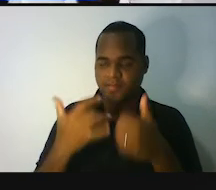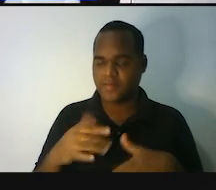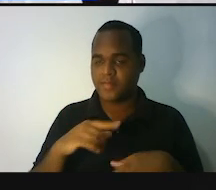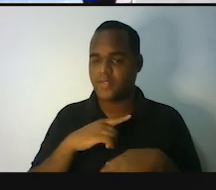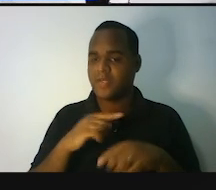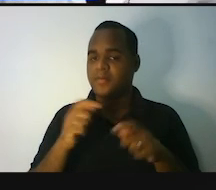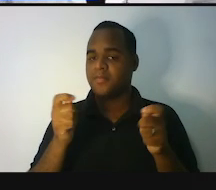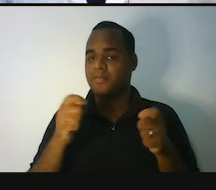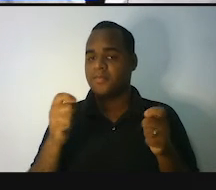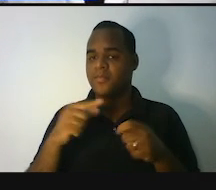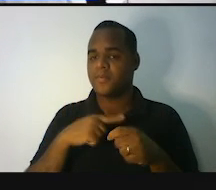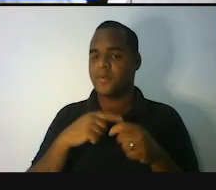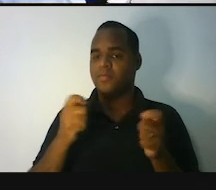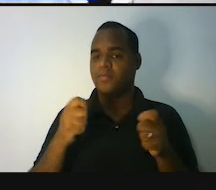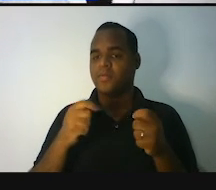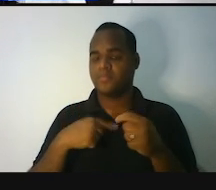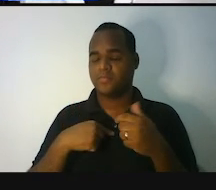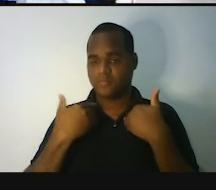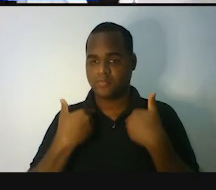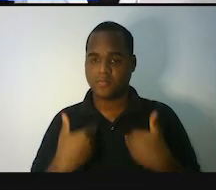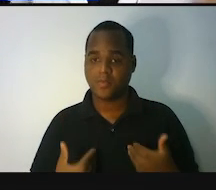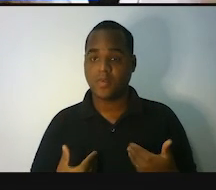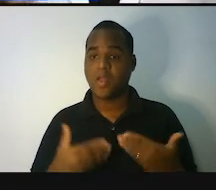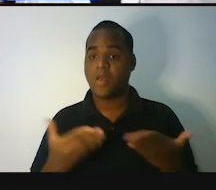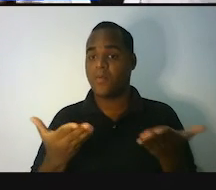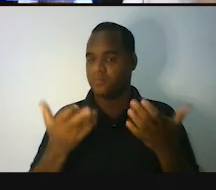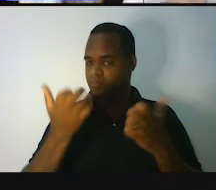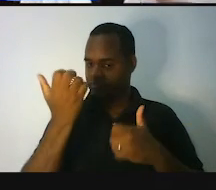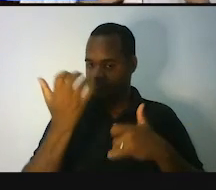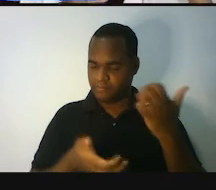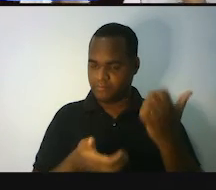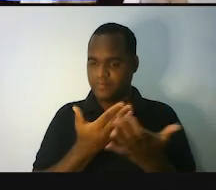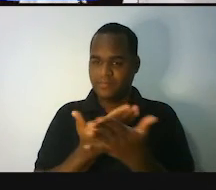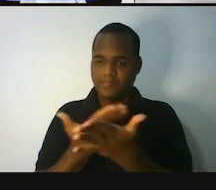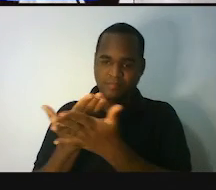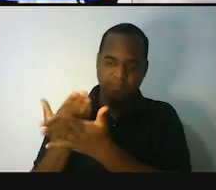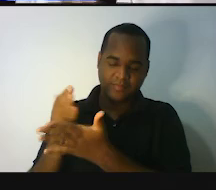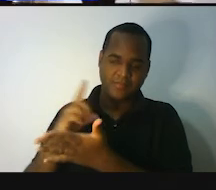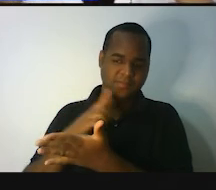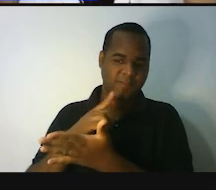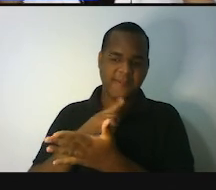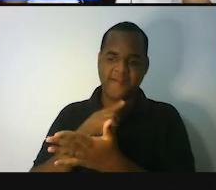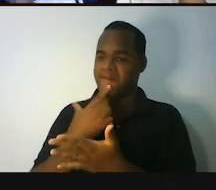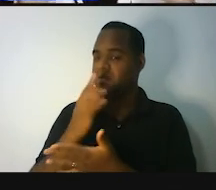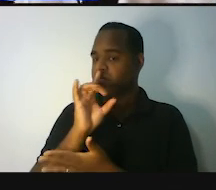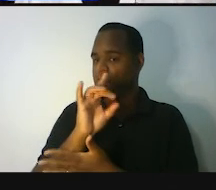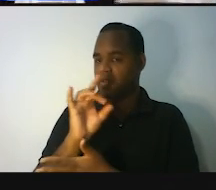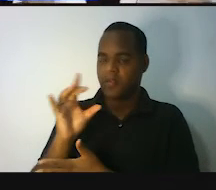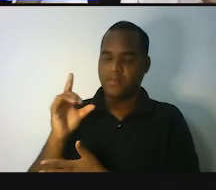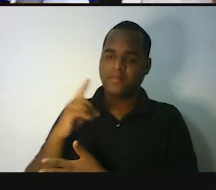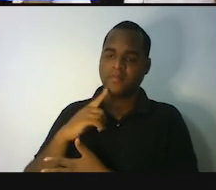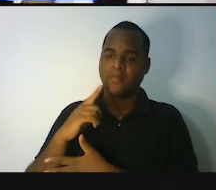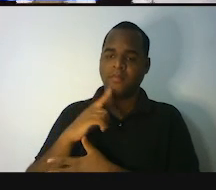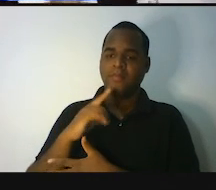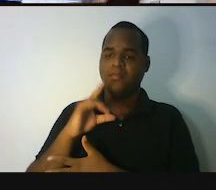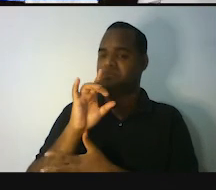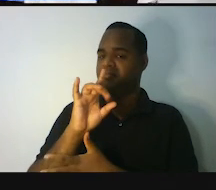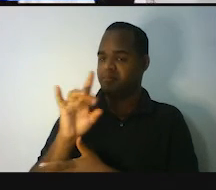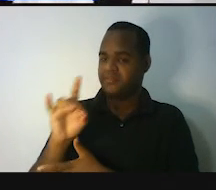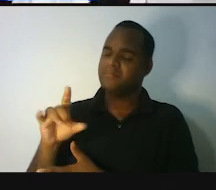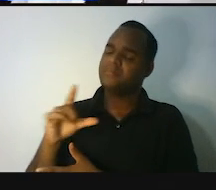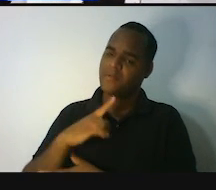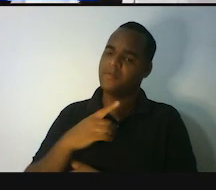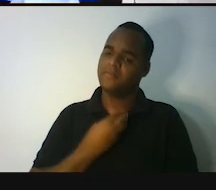de medir, né? Que pode ser com o nosso corpo, mas hoje existem instrumentos. Cada instrumento para um tipo de